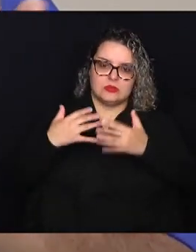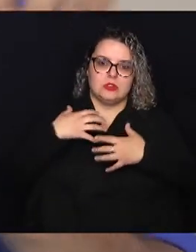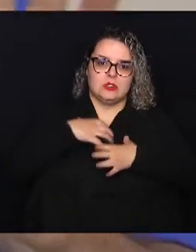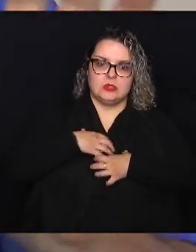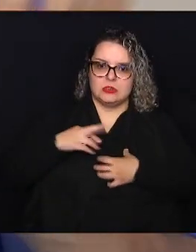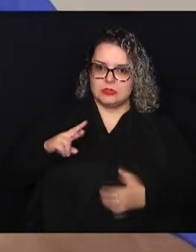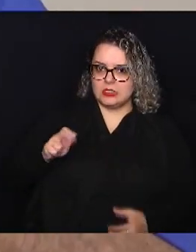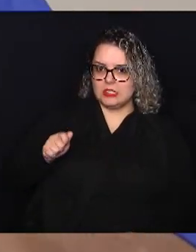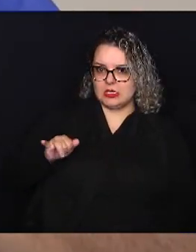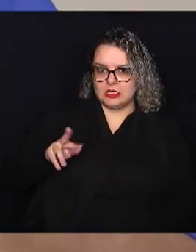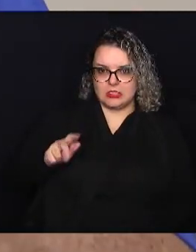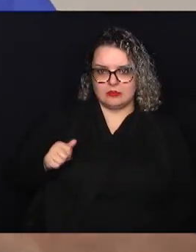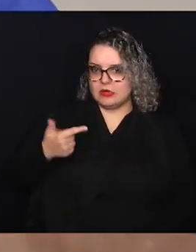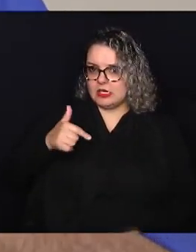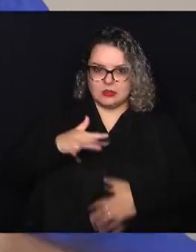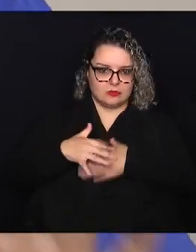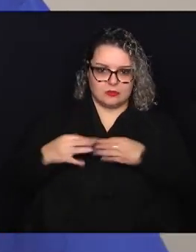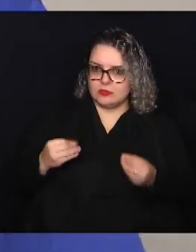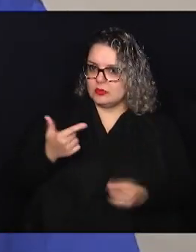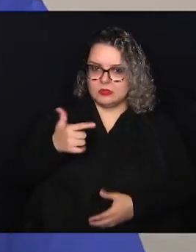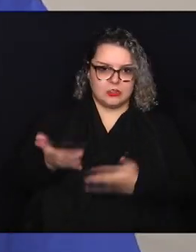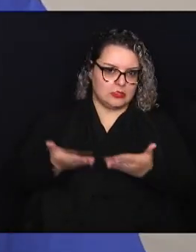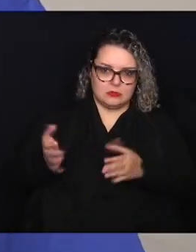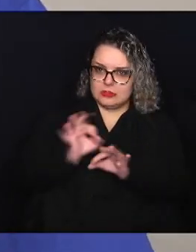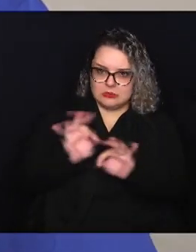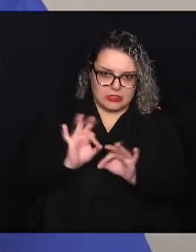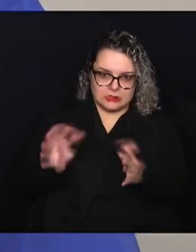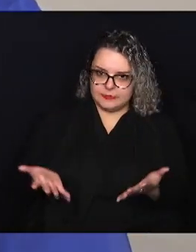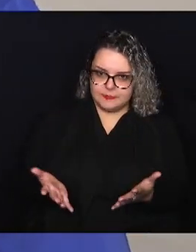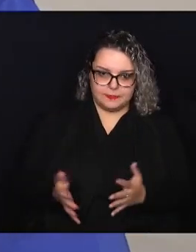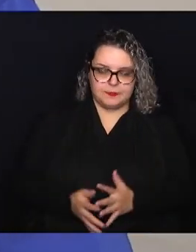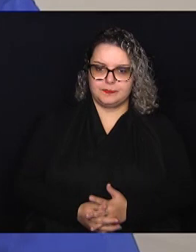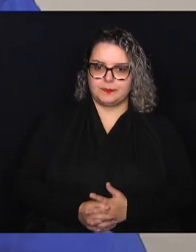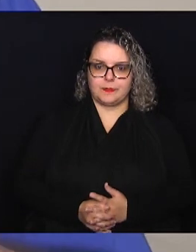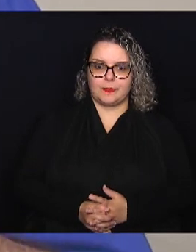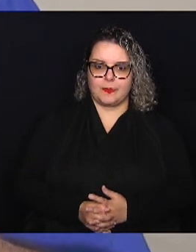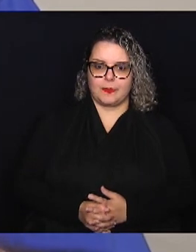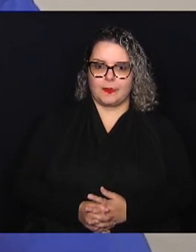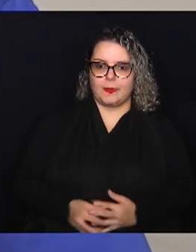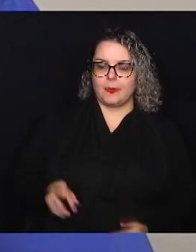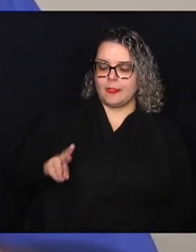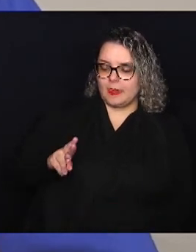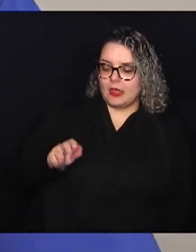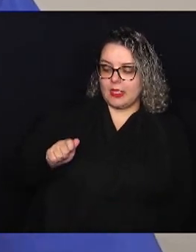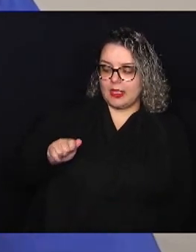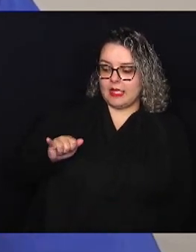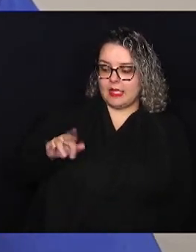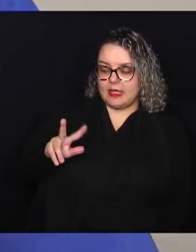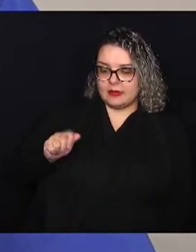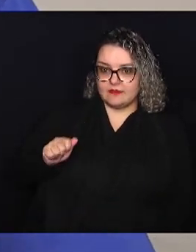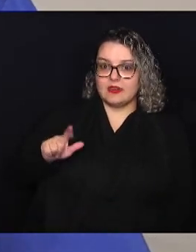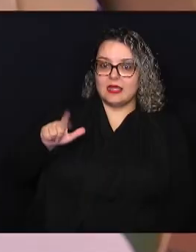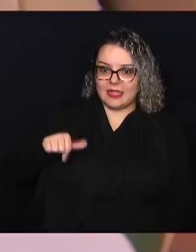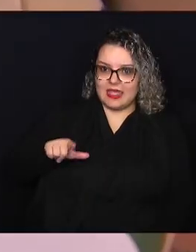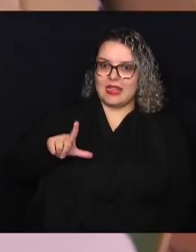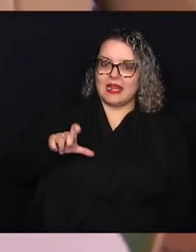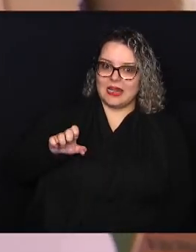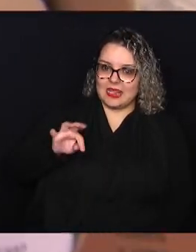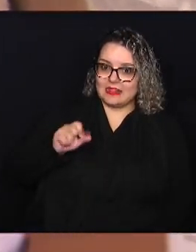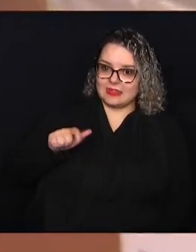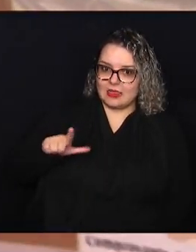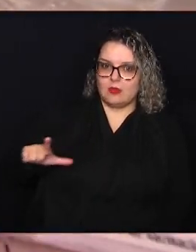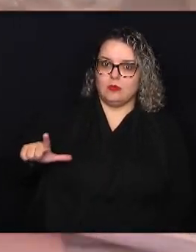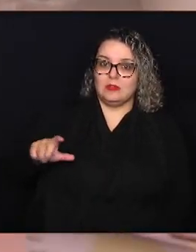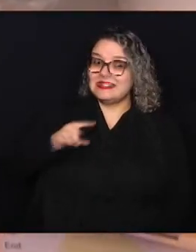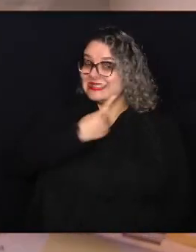da raiva e aí não tem cura, não tem tratamento, não tem nada. A raiva é letal, 100% letal. A